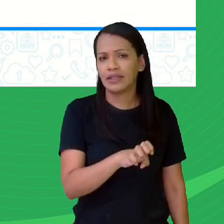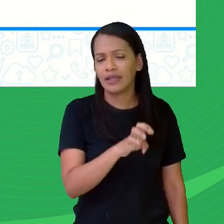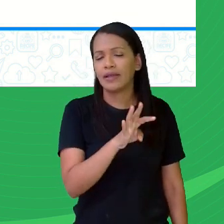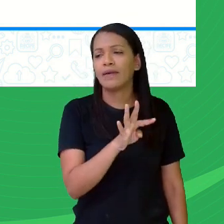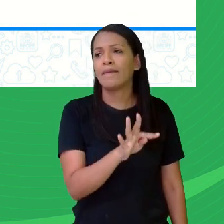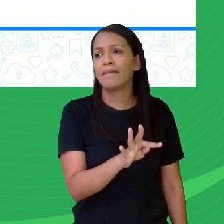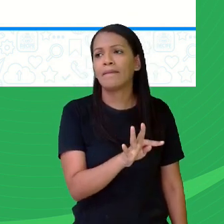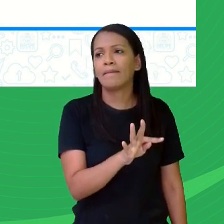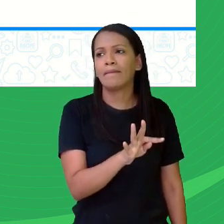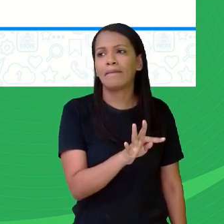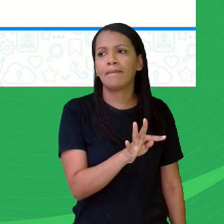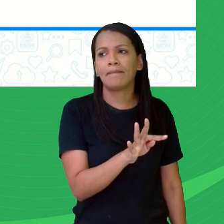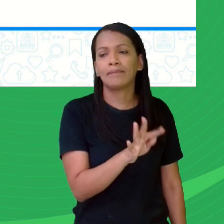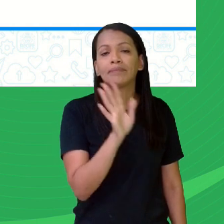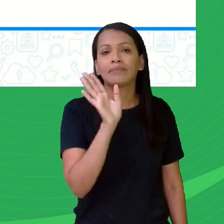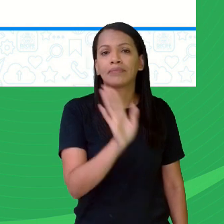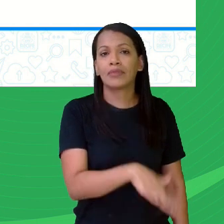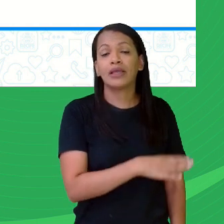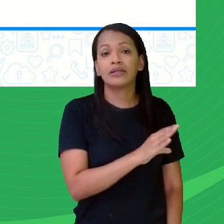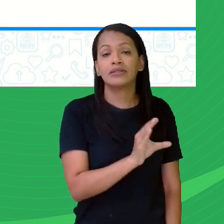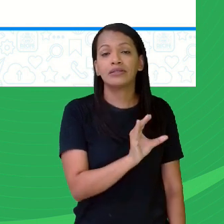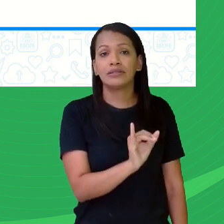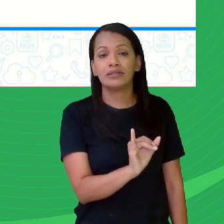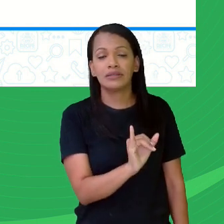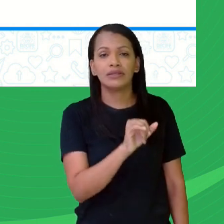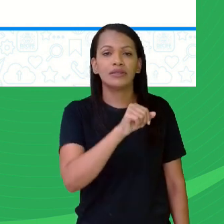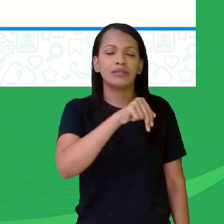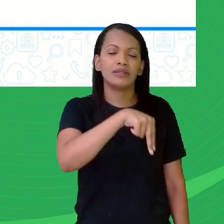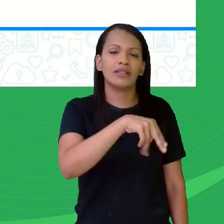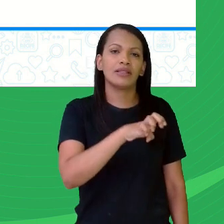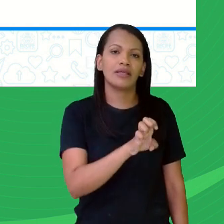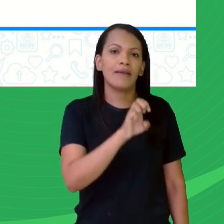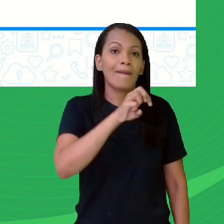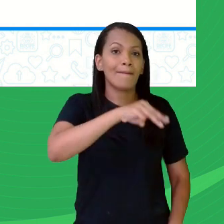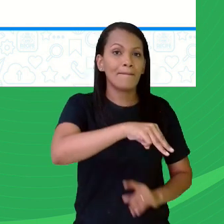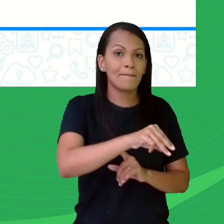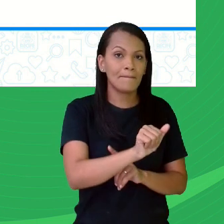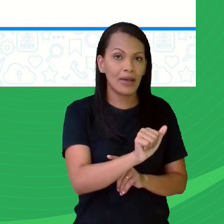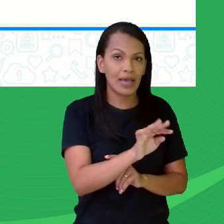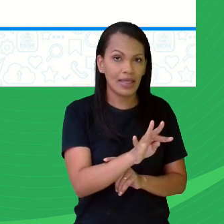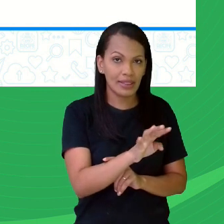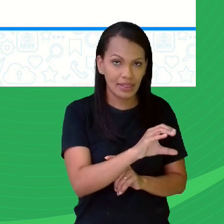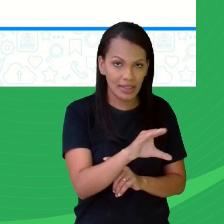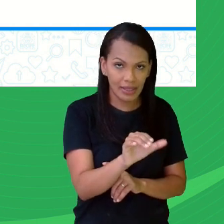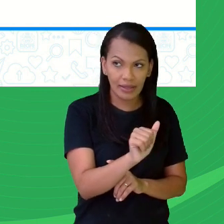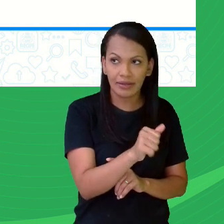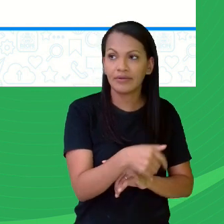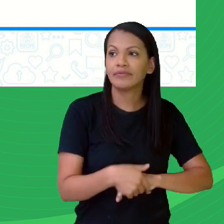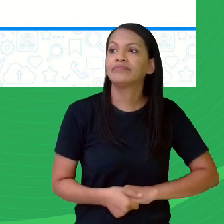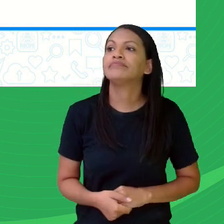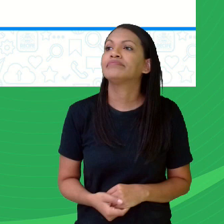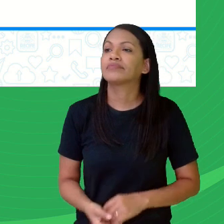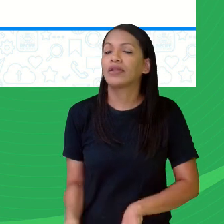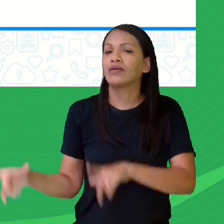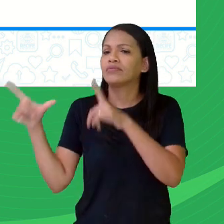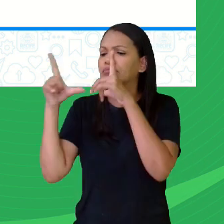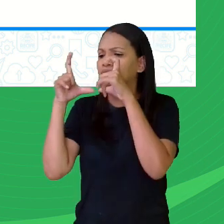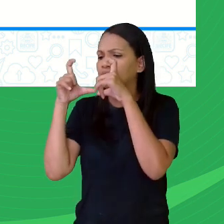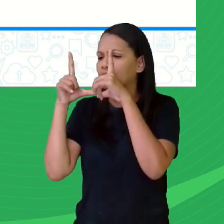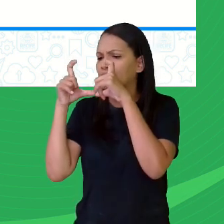cinemateca, que é ali onde passa uma sessão, tem vários filmes, é bem interessante. Coletivo de fotografias,